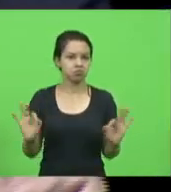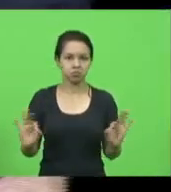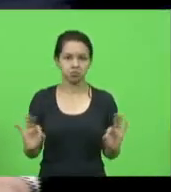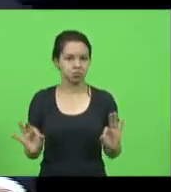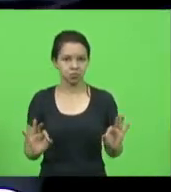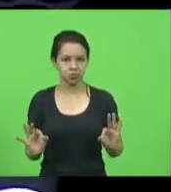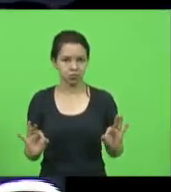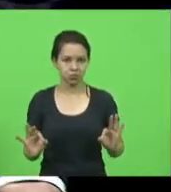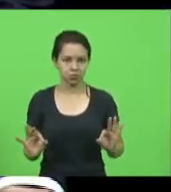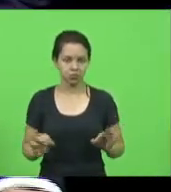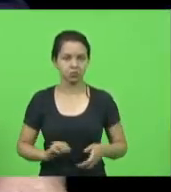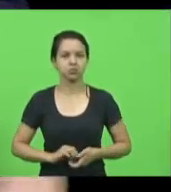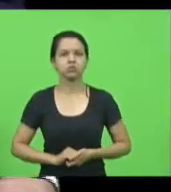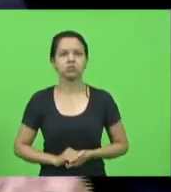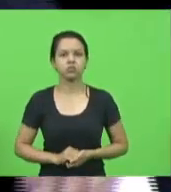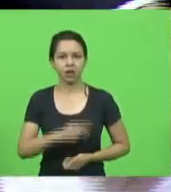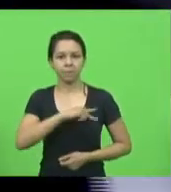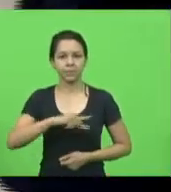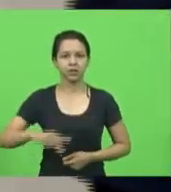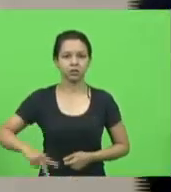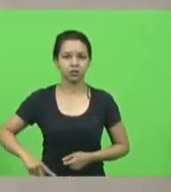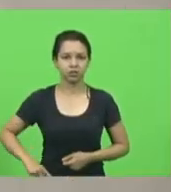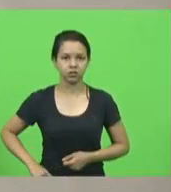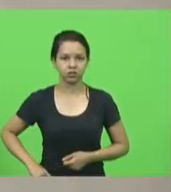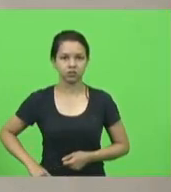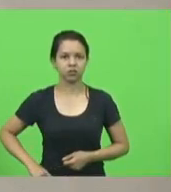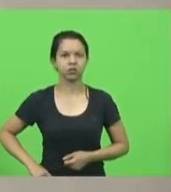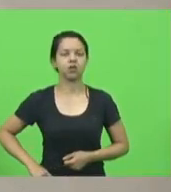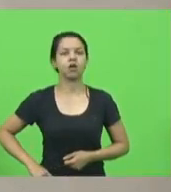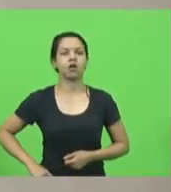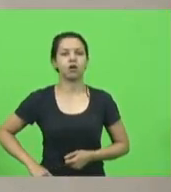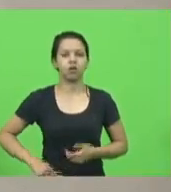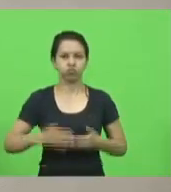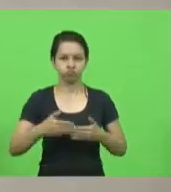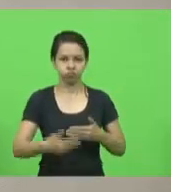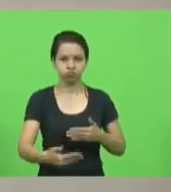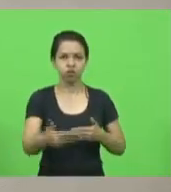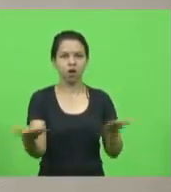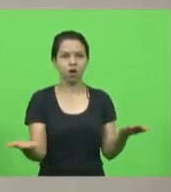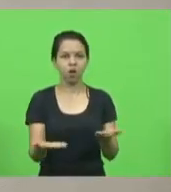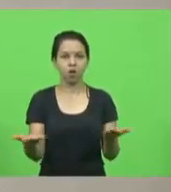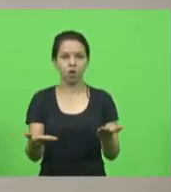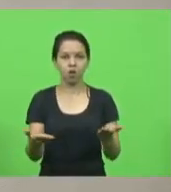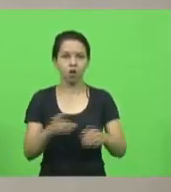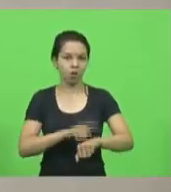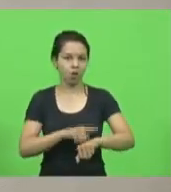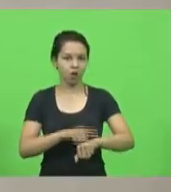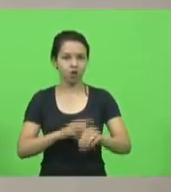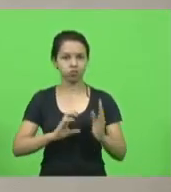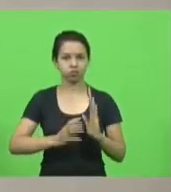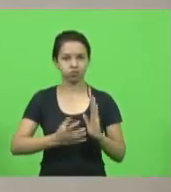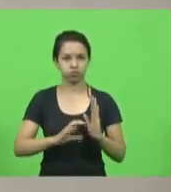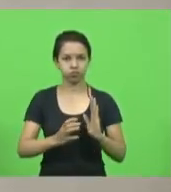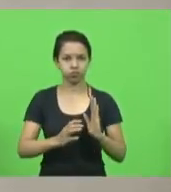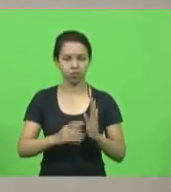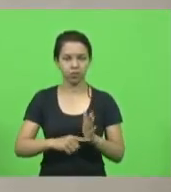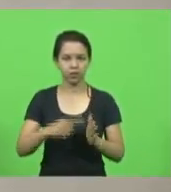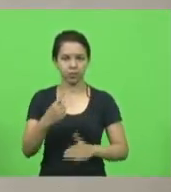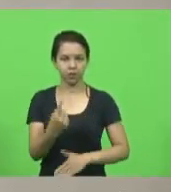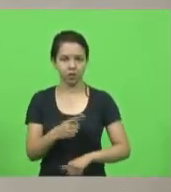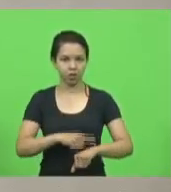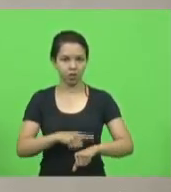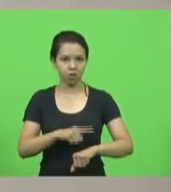inscrito. Esta presidência passa de imediato aos horários destinados aos partidos políticos. O primeiro horário de hoje